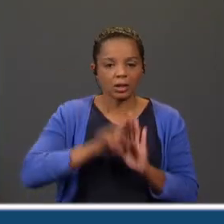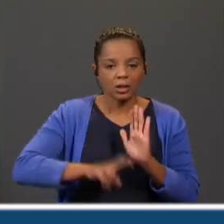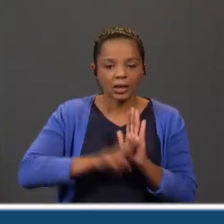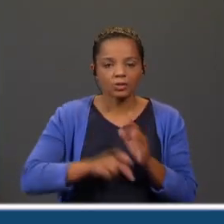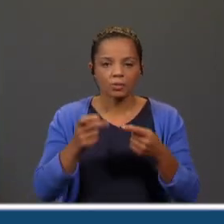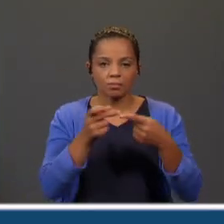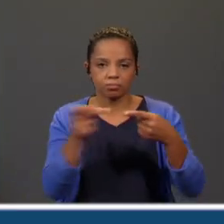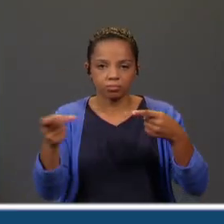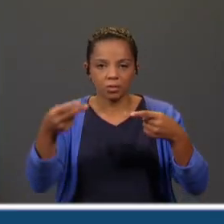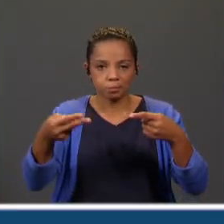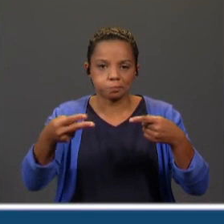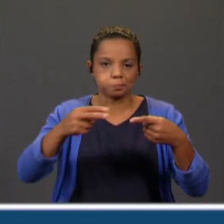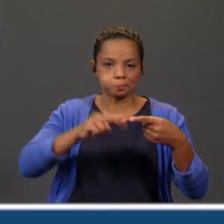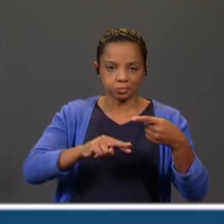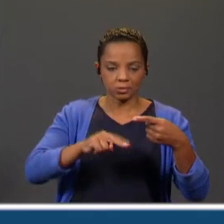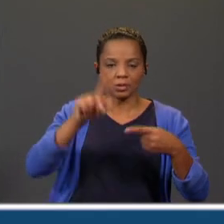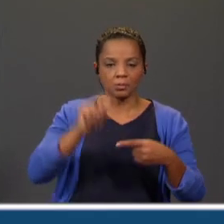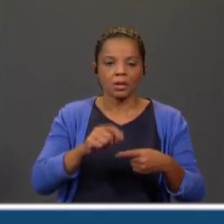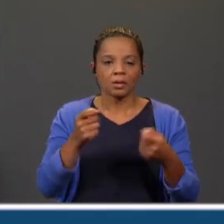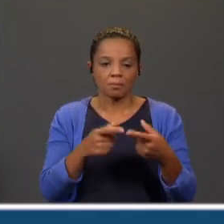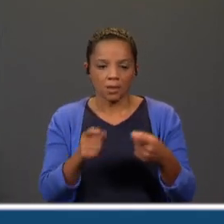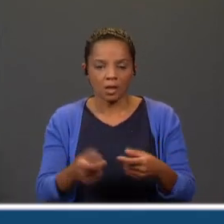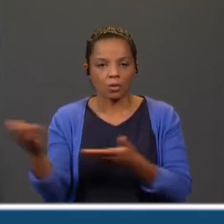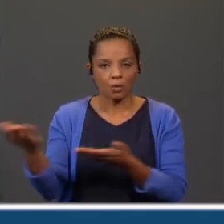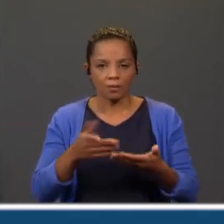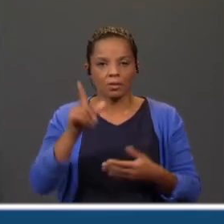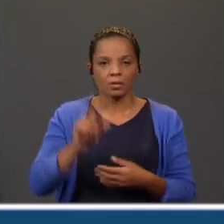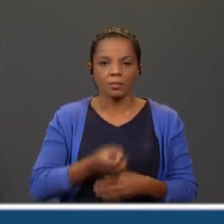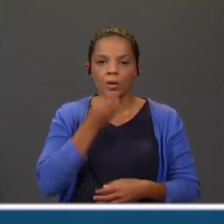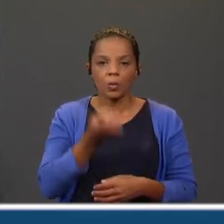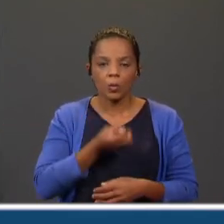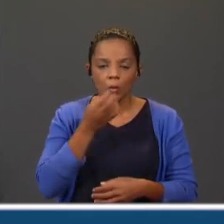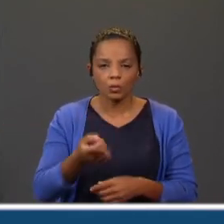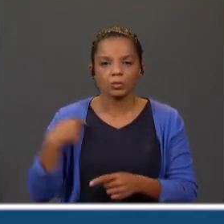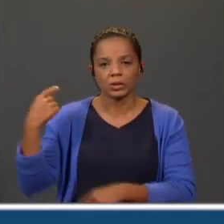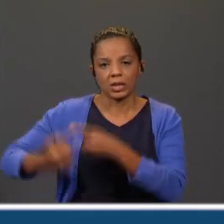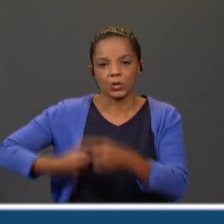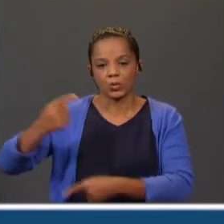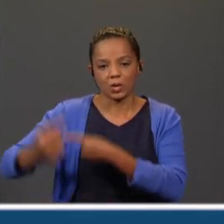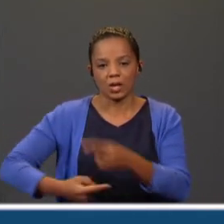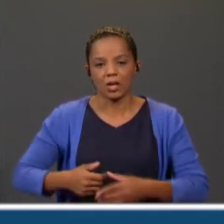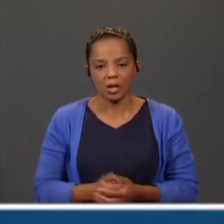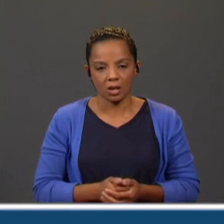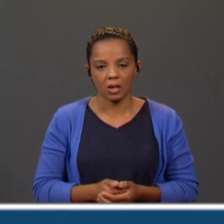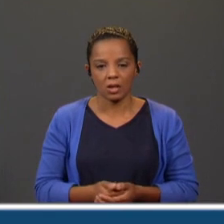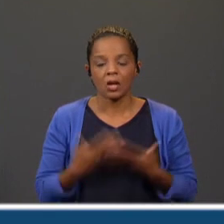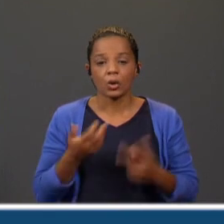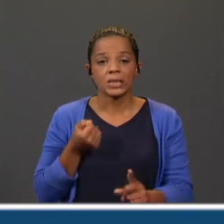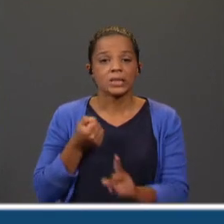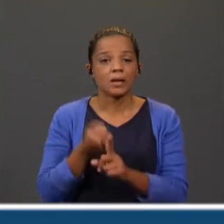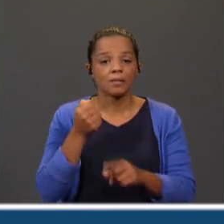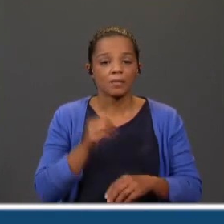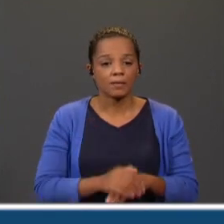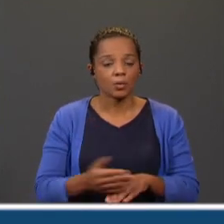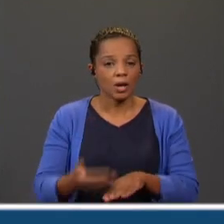translineação. O correio eletrónico e o convite. E a trabalhar o conto tradicional. E agora o nosso desafio,